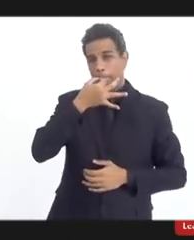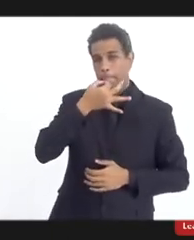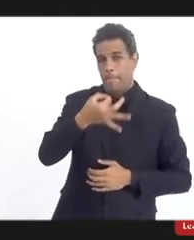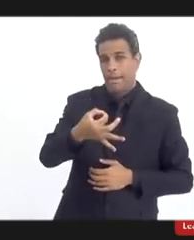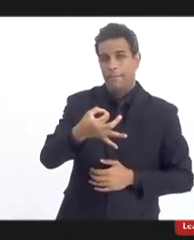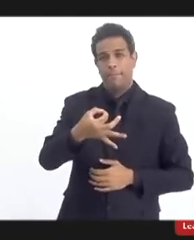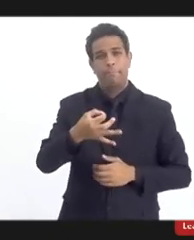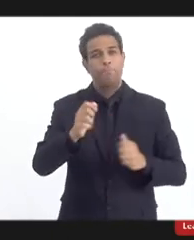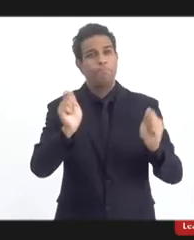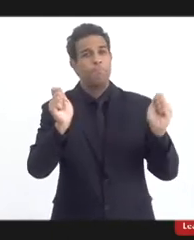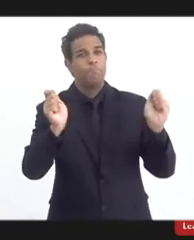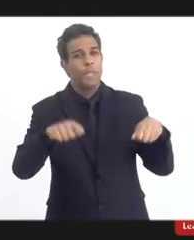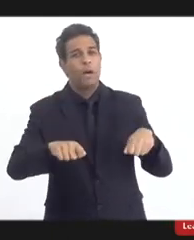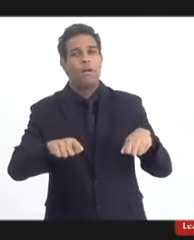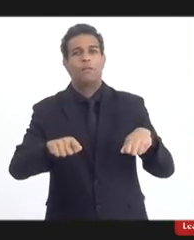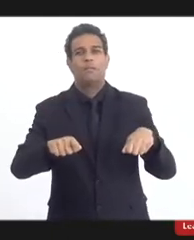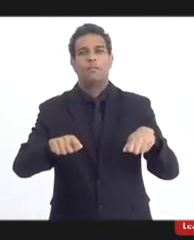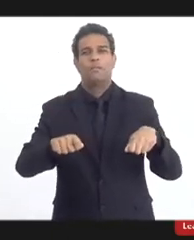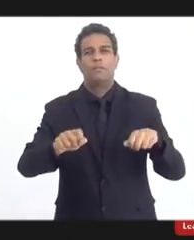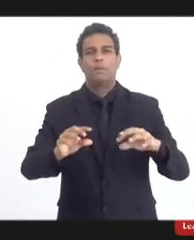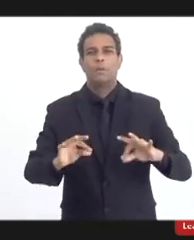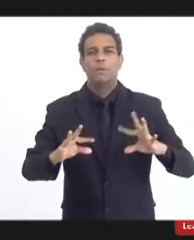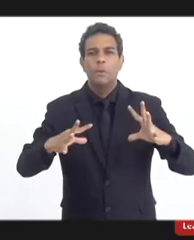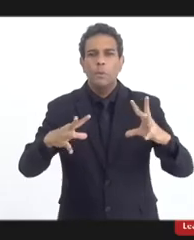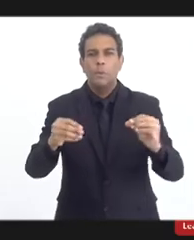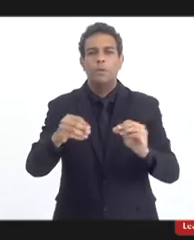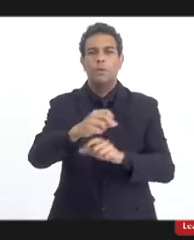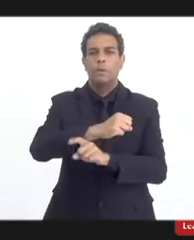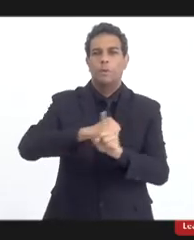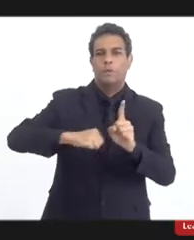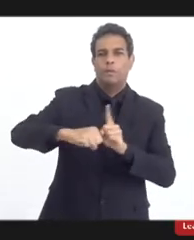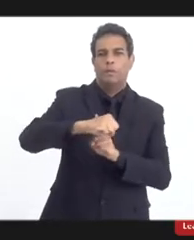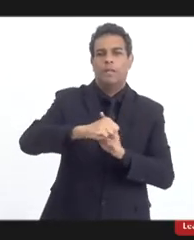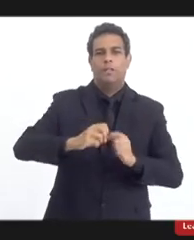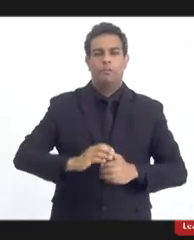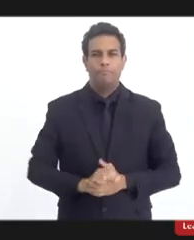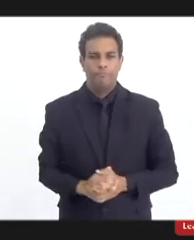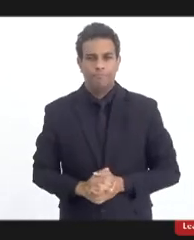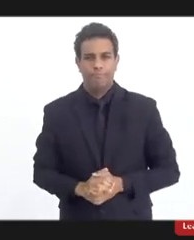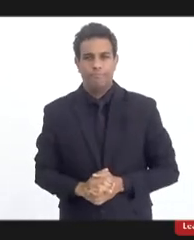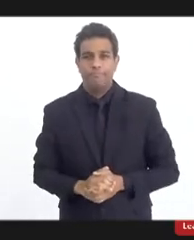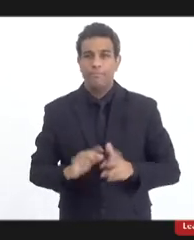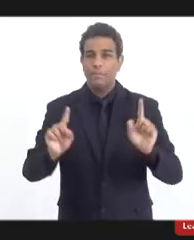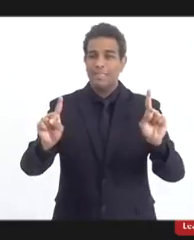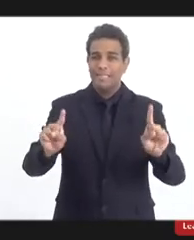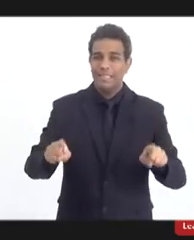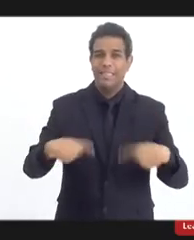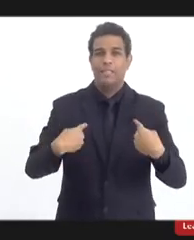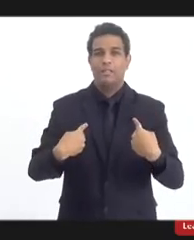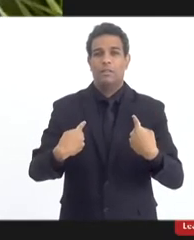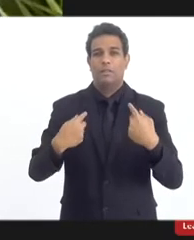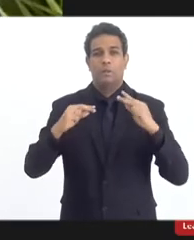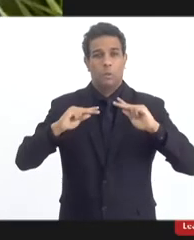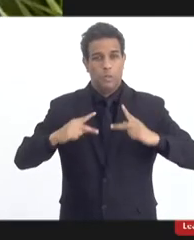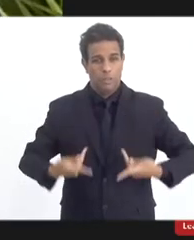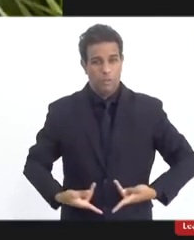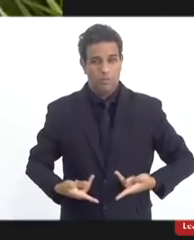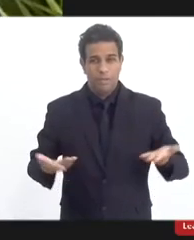absolutamente paradoxal. O desafio do ser humano,